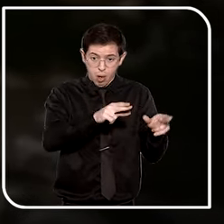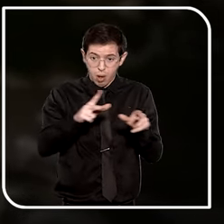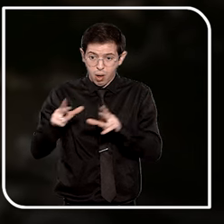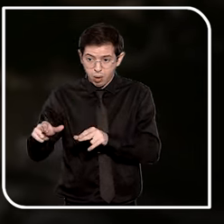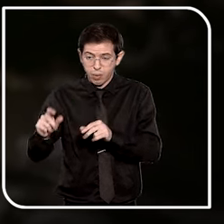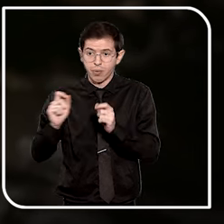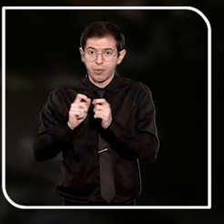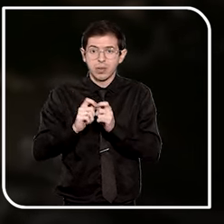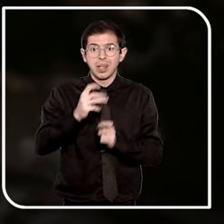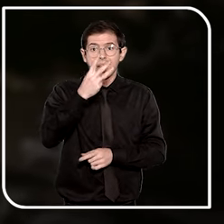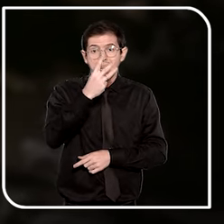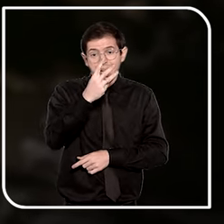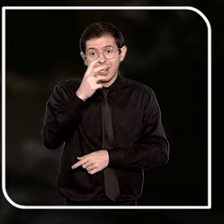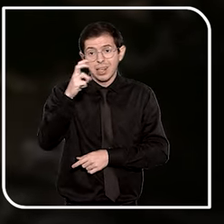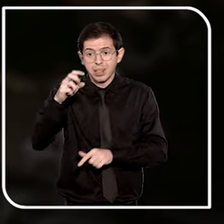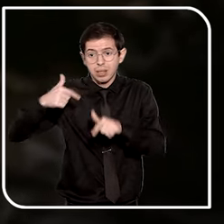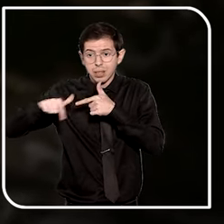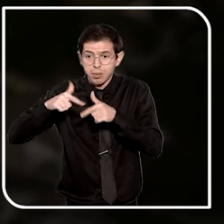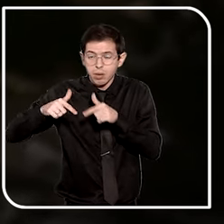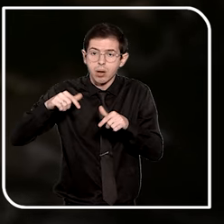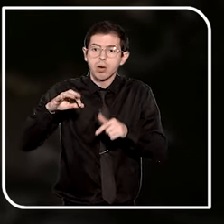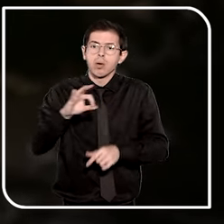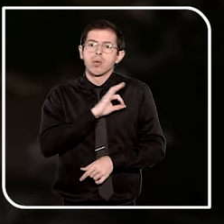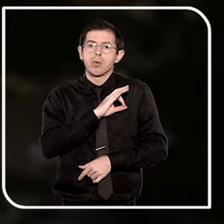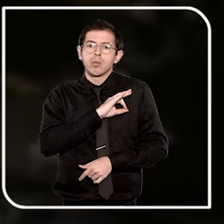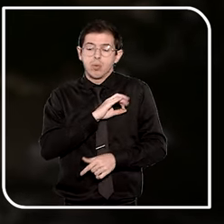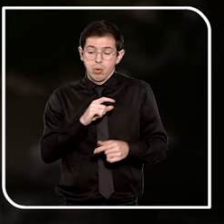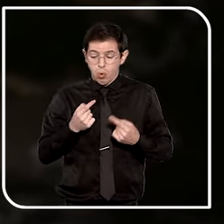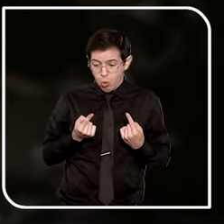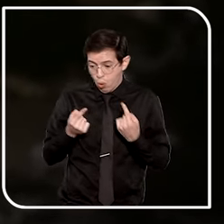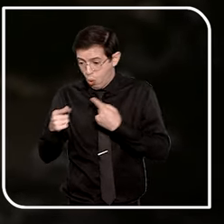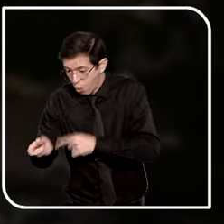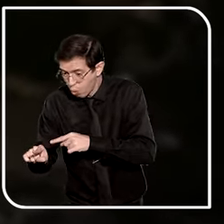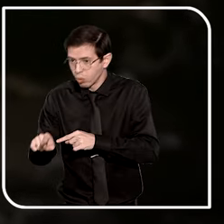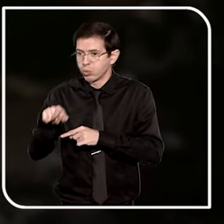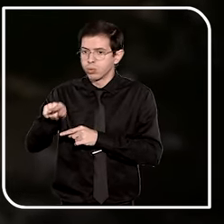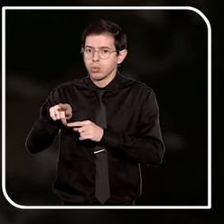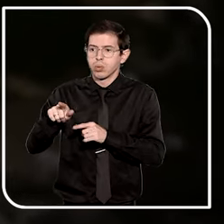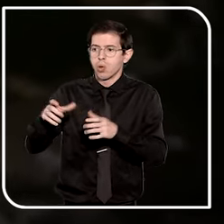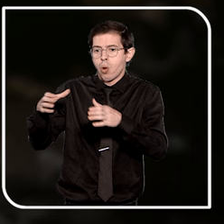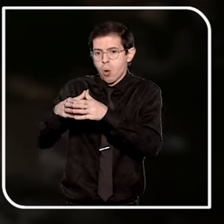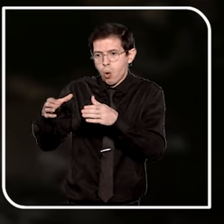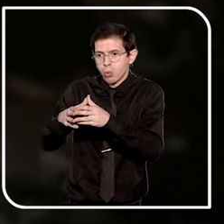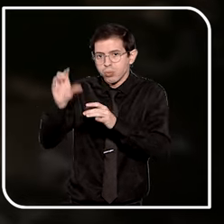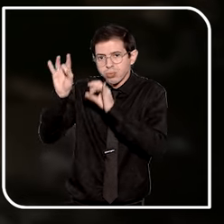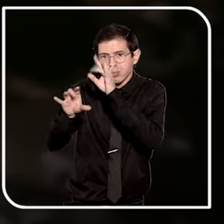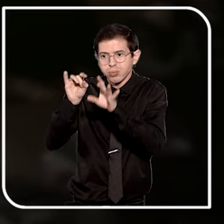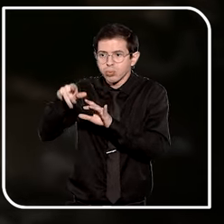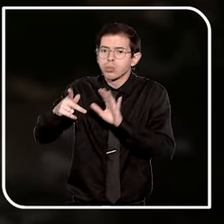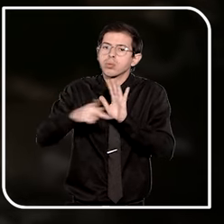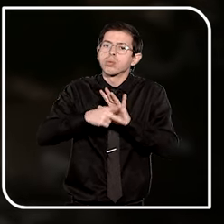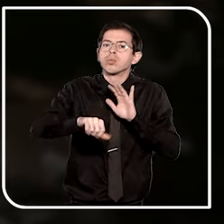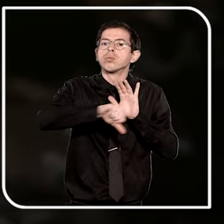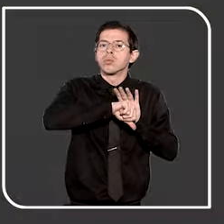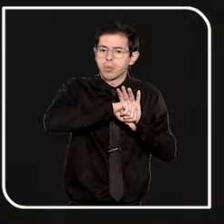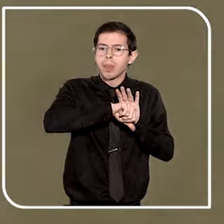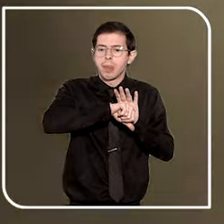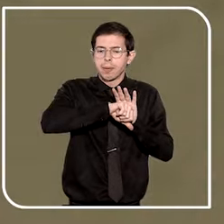operações policiais para combater a prática e desarticular quadrilhas especializadas neste tipo de crime.